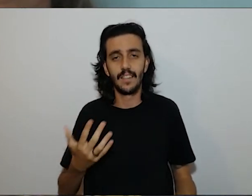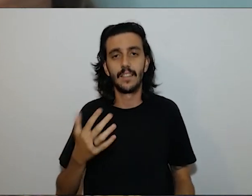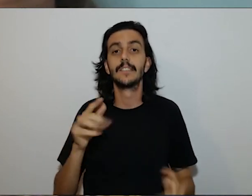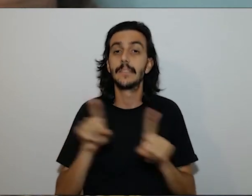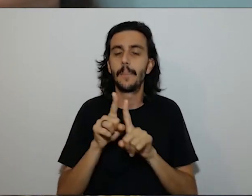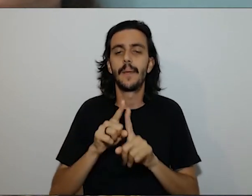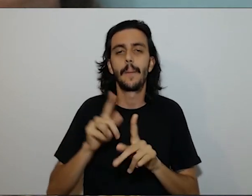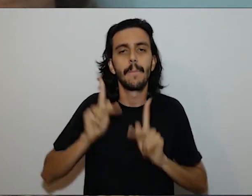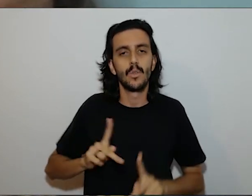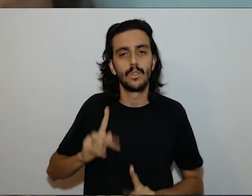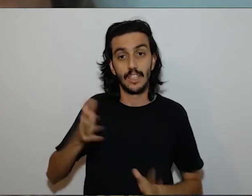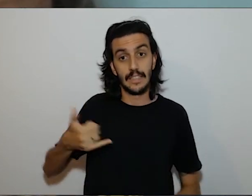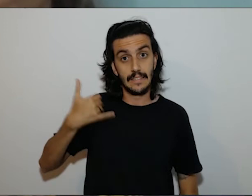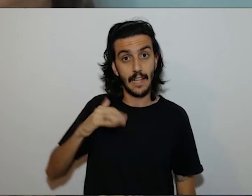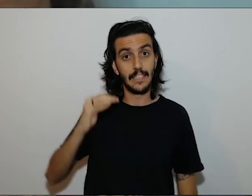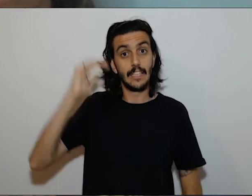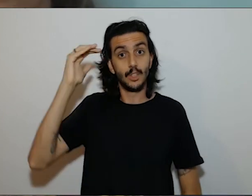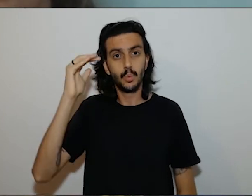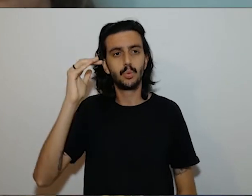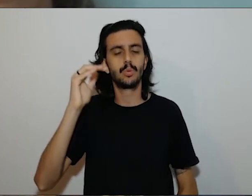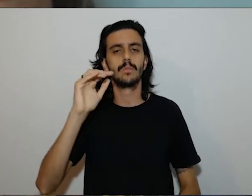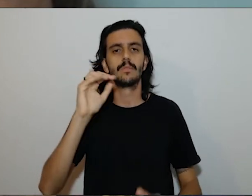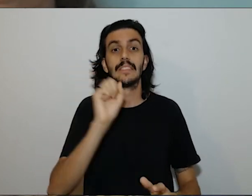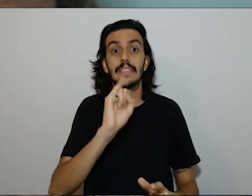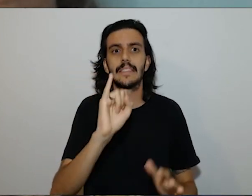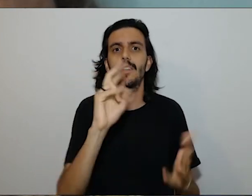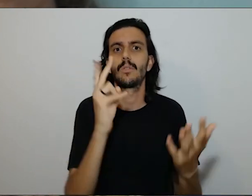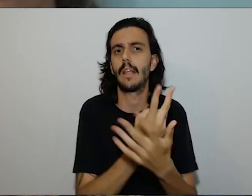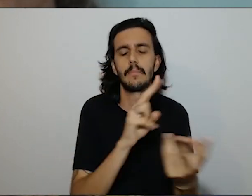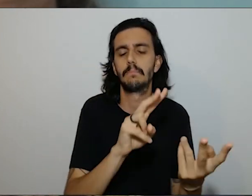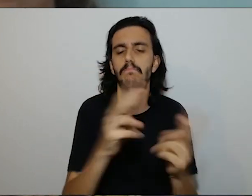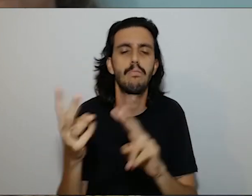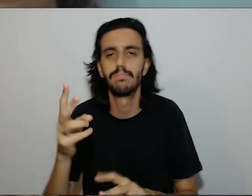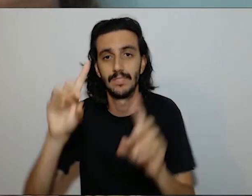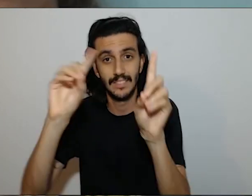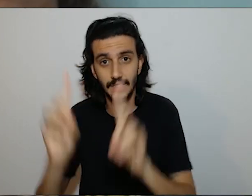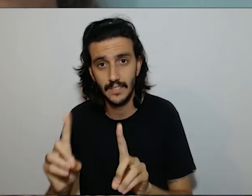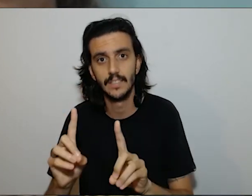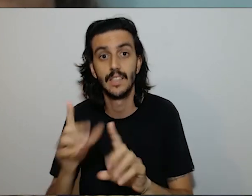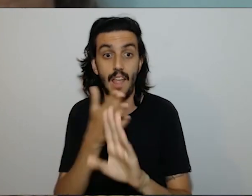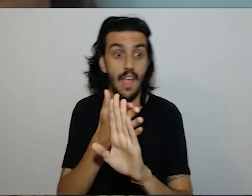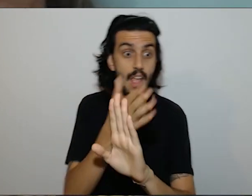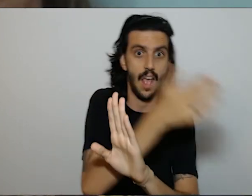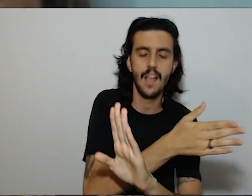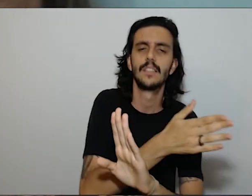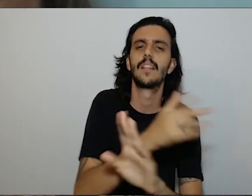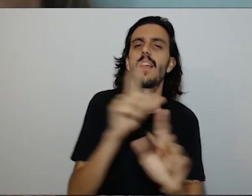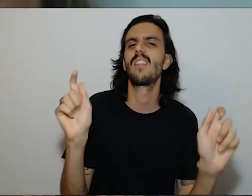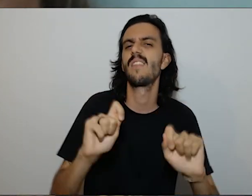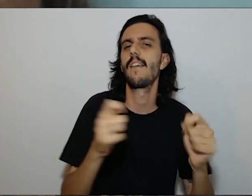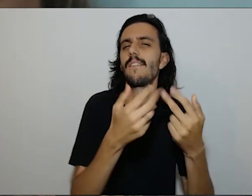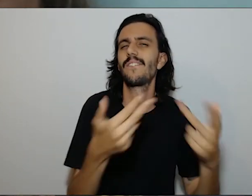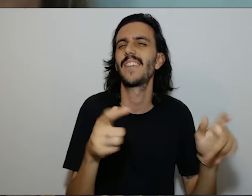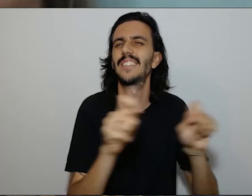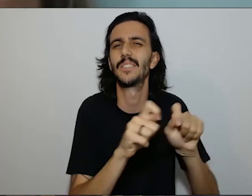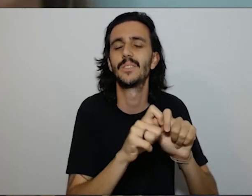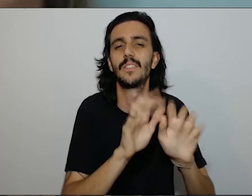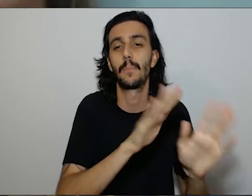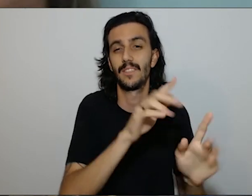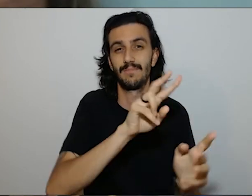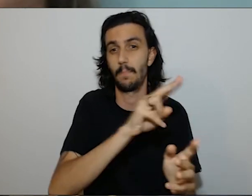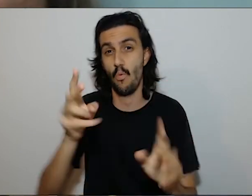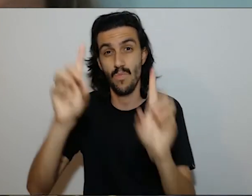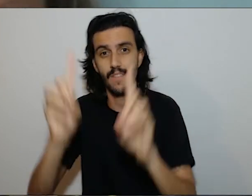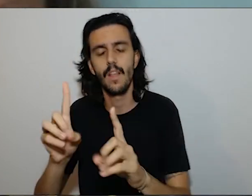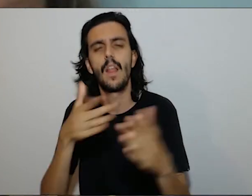se você adquire a deficiência na uma idade adulta às vezes uma atividade que você fazia você não consegue fazer mais